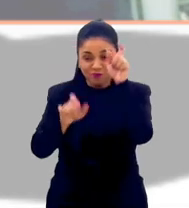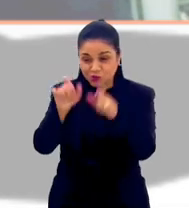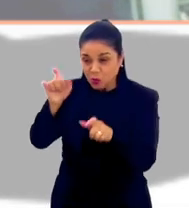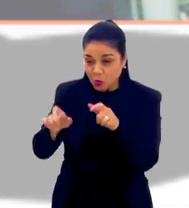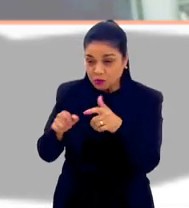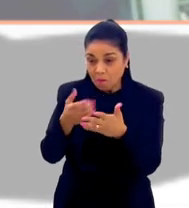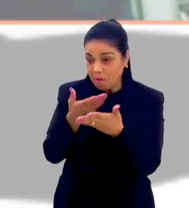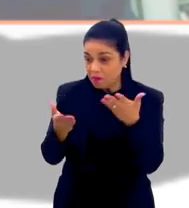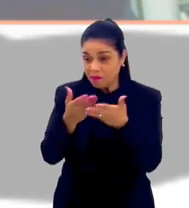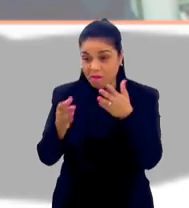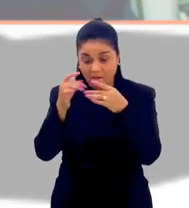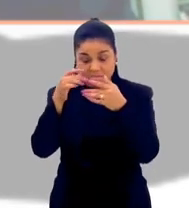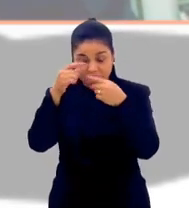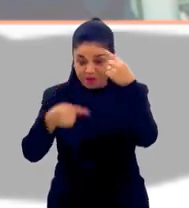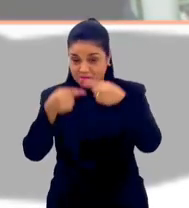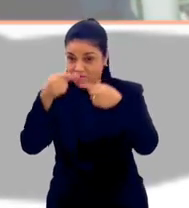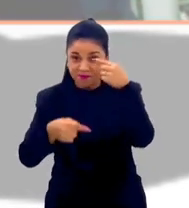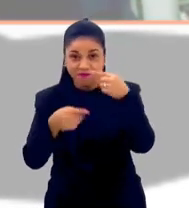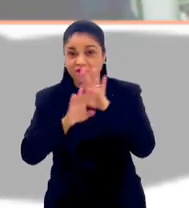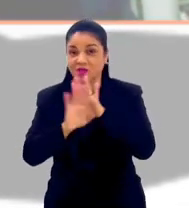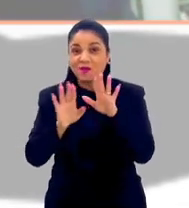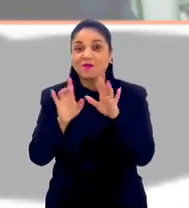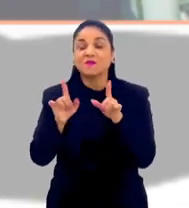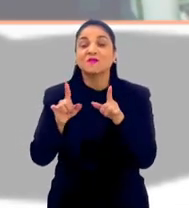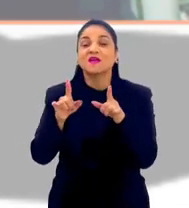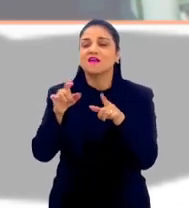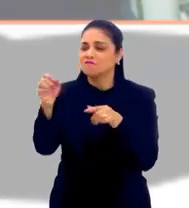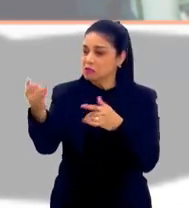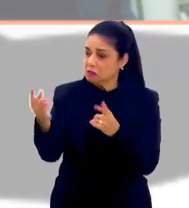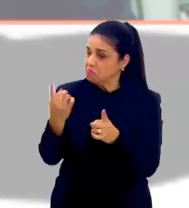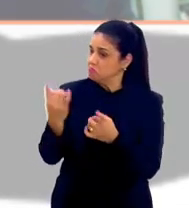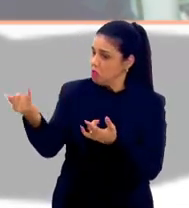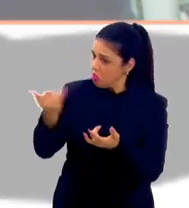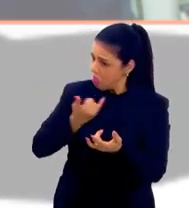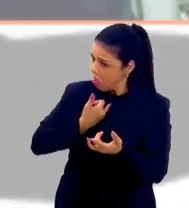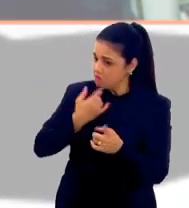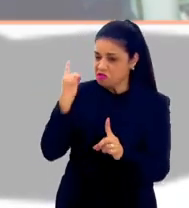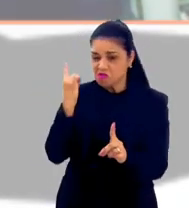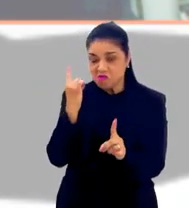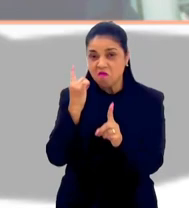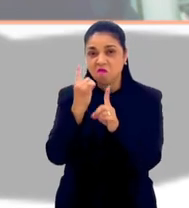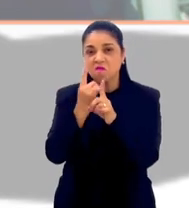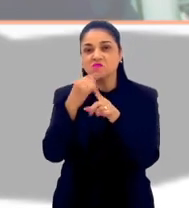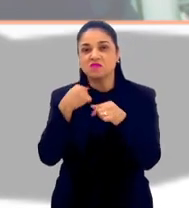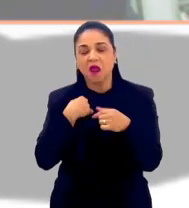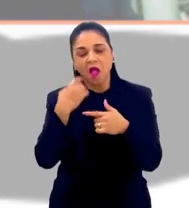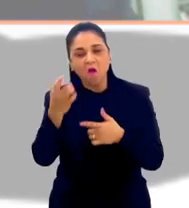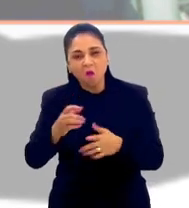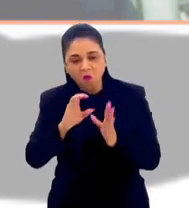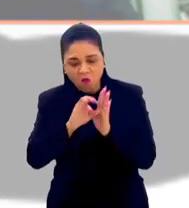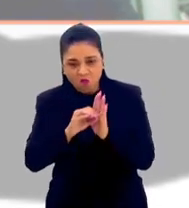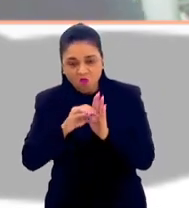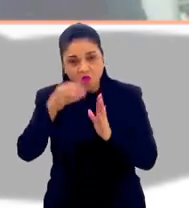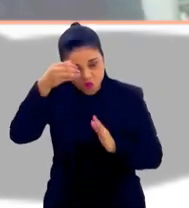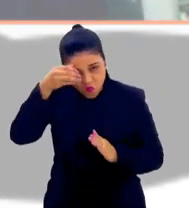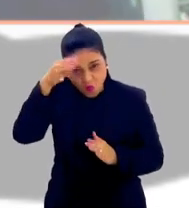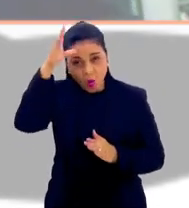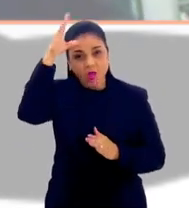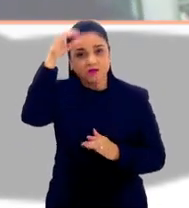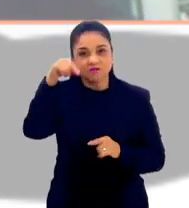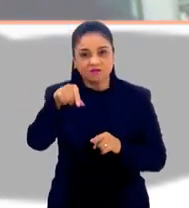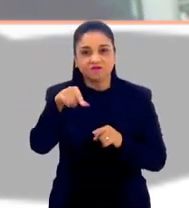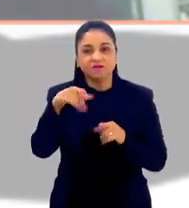perdidas aqui. Não, você está fazendo muita gente se encontrar através desse conhecimento, inclusive agora você vai